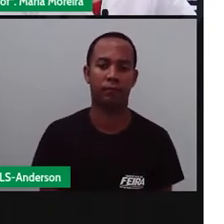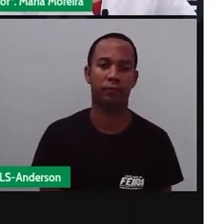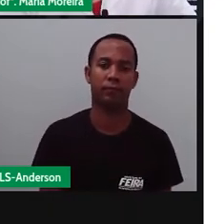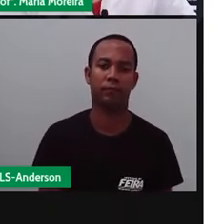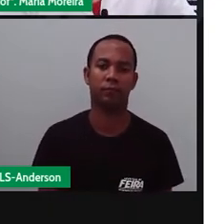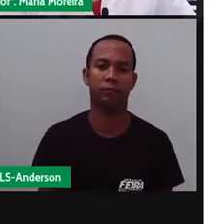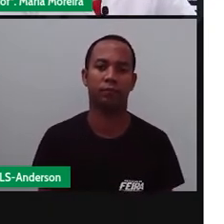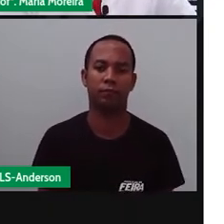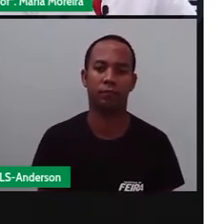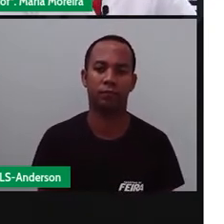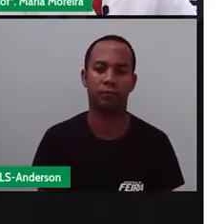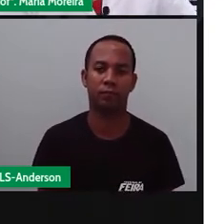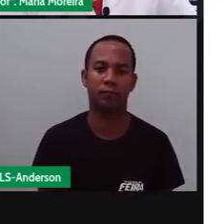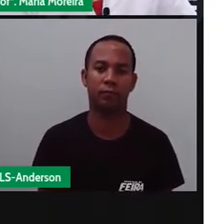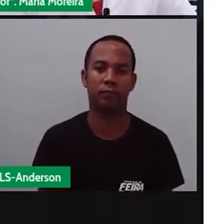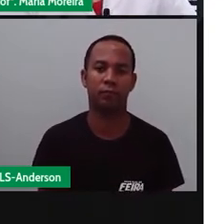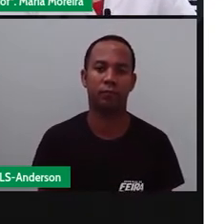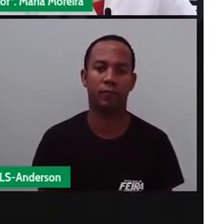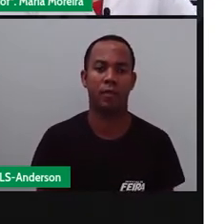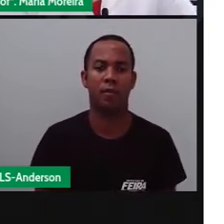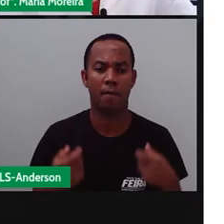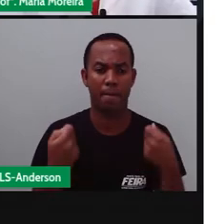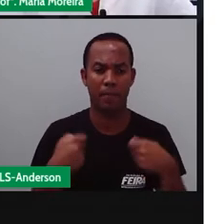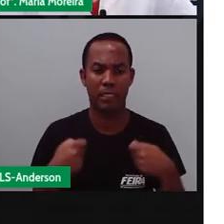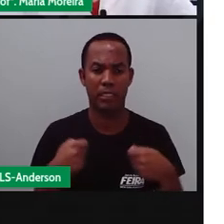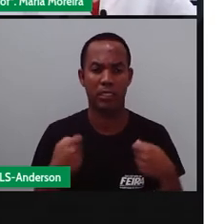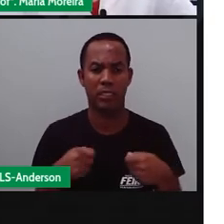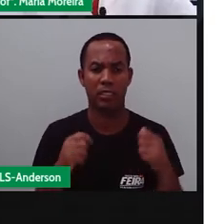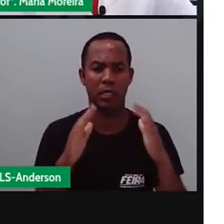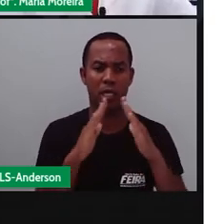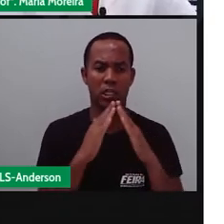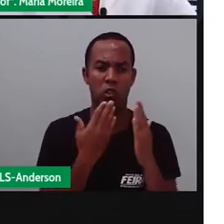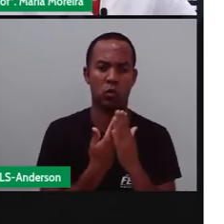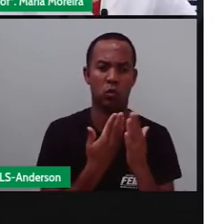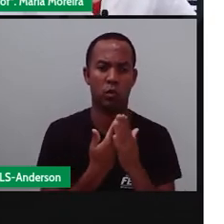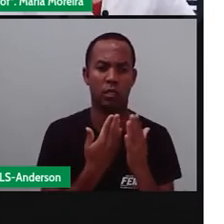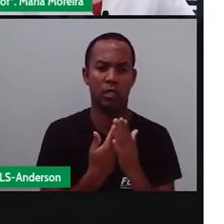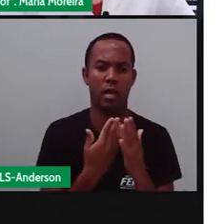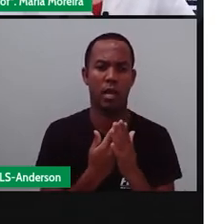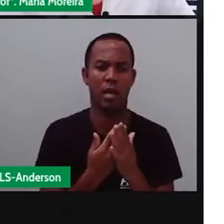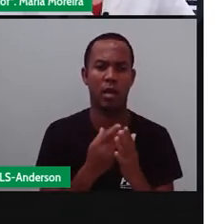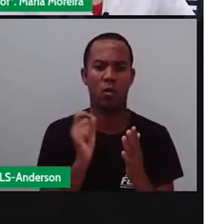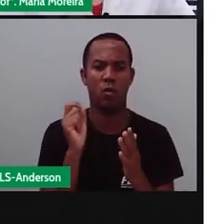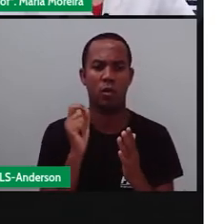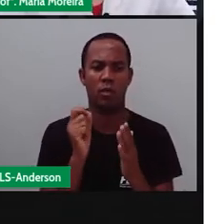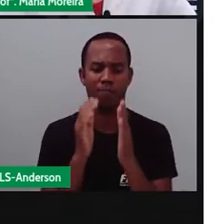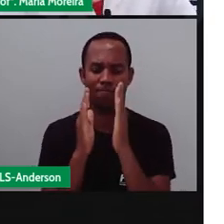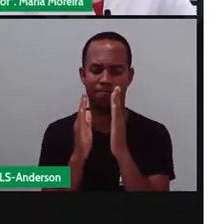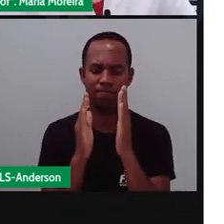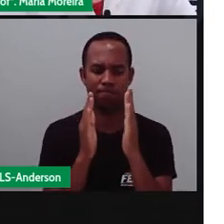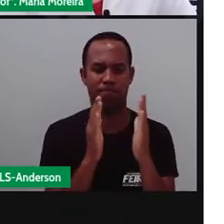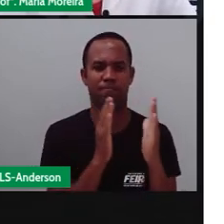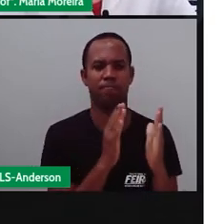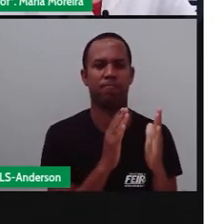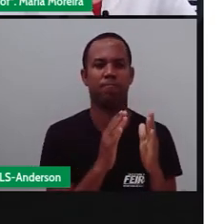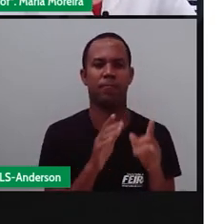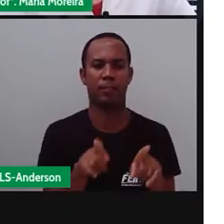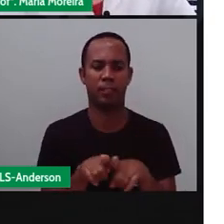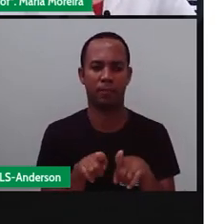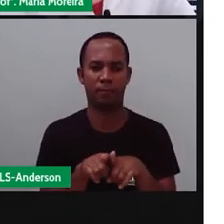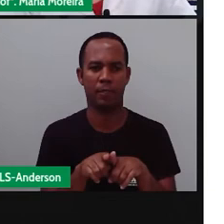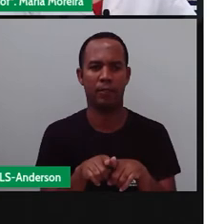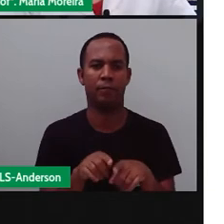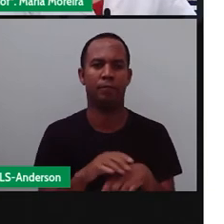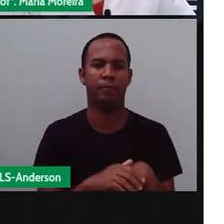vocês, certo? E que a gente precisa estudar o quê? Essas regrinhas. E para estudar essas